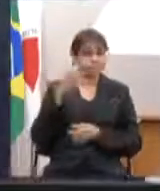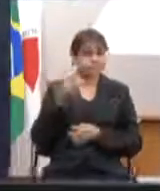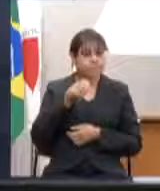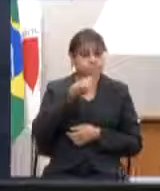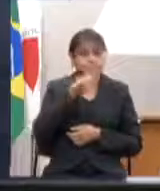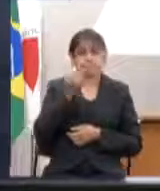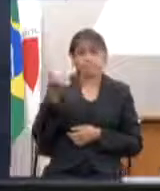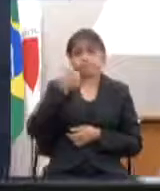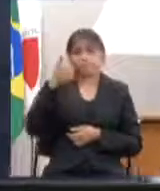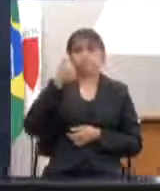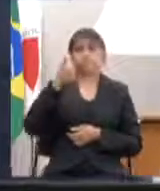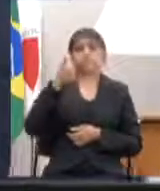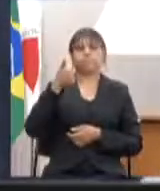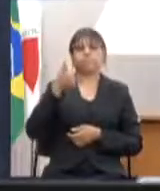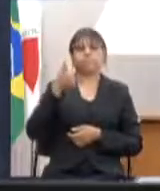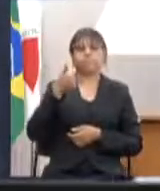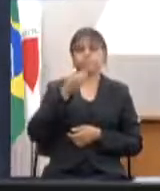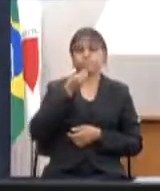ser